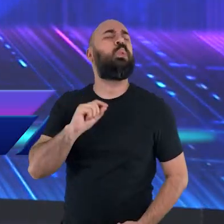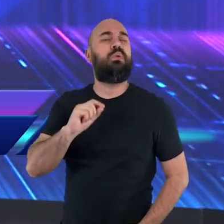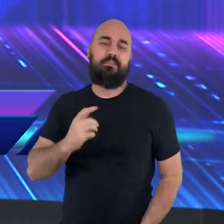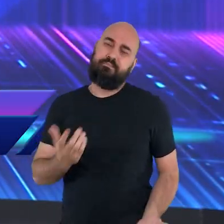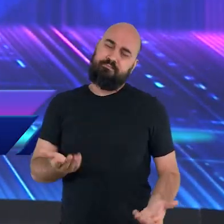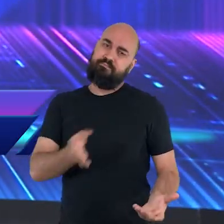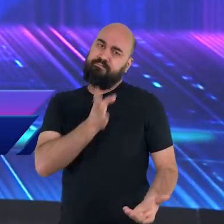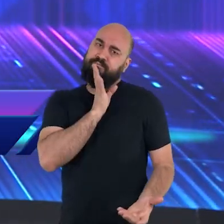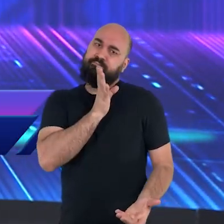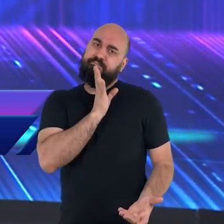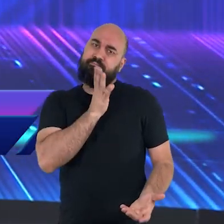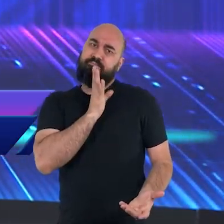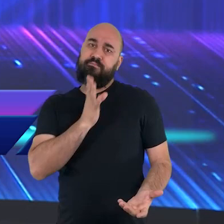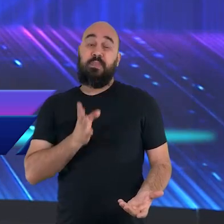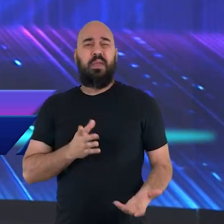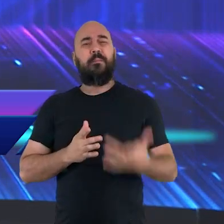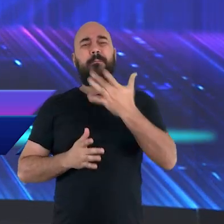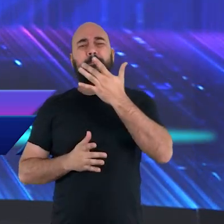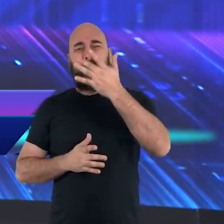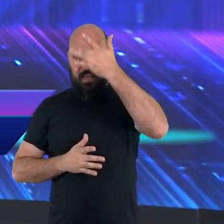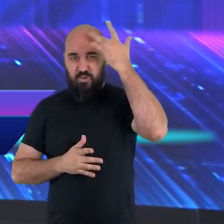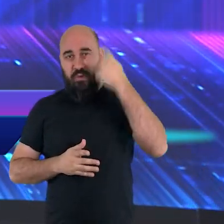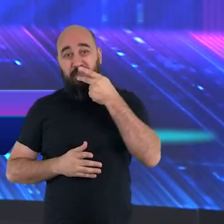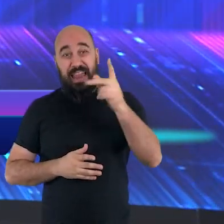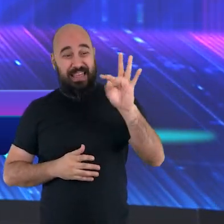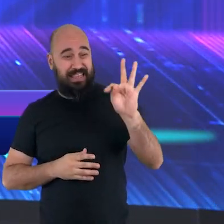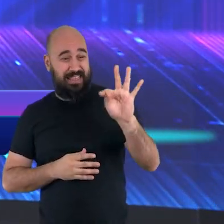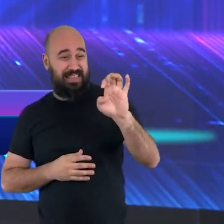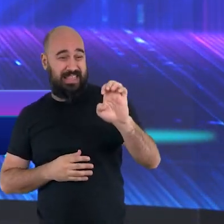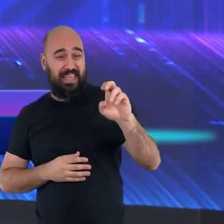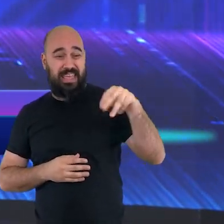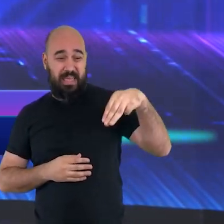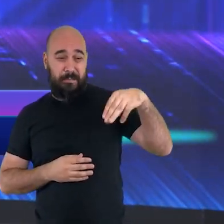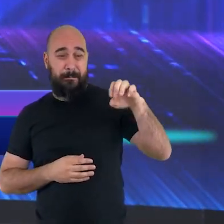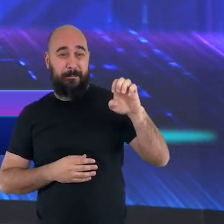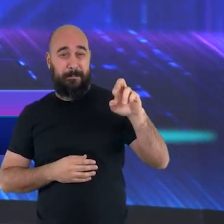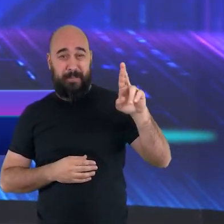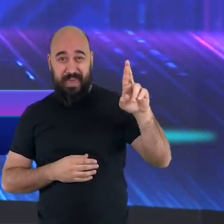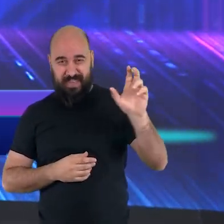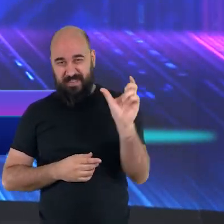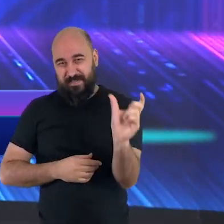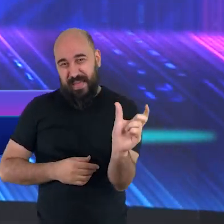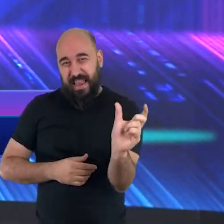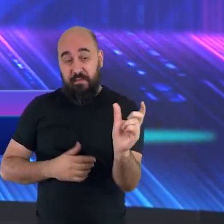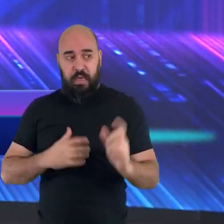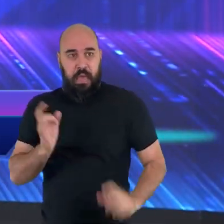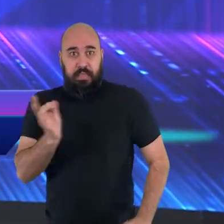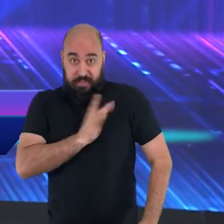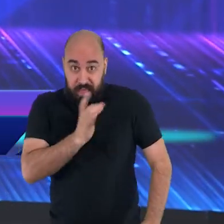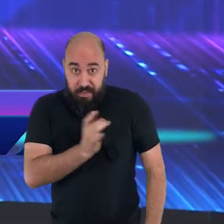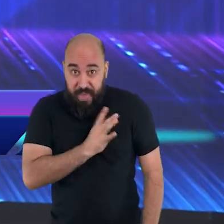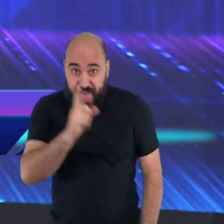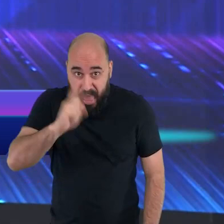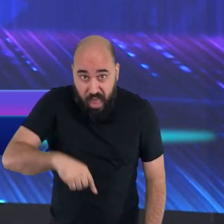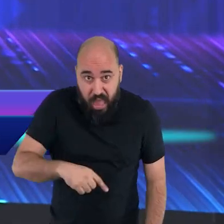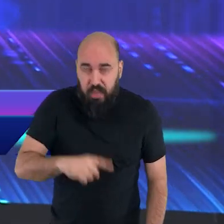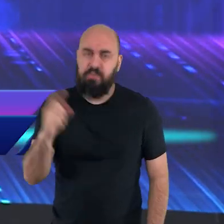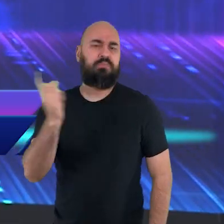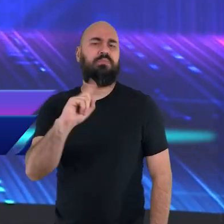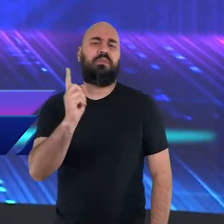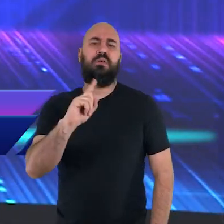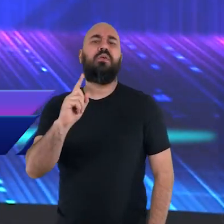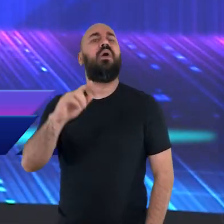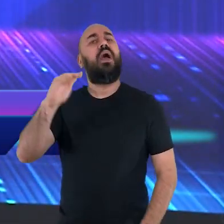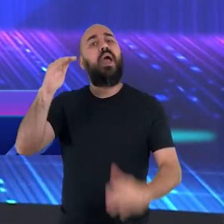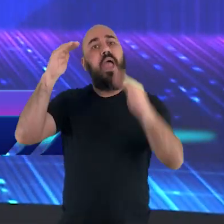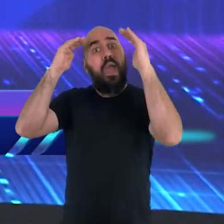é sentir medo de Deus. Mas não é isso. Não é isso que o texto está dizendo. Temer a Deus é respeitar a Deus. Temer a Deus é obedecer a